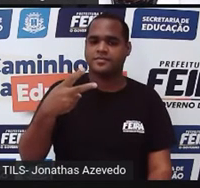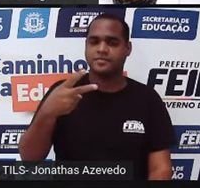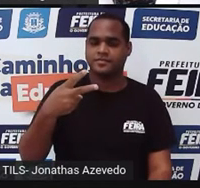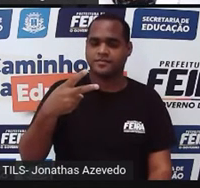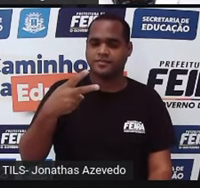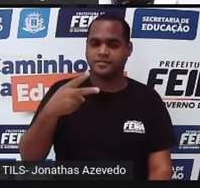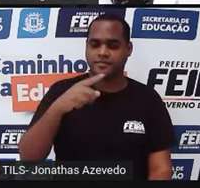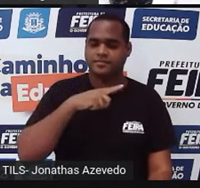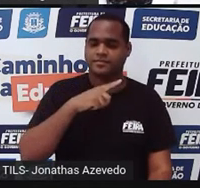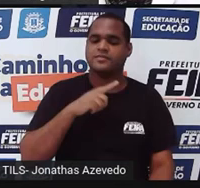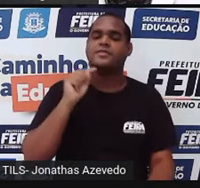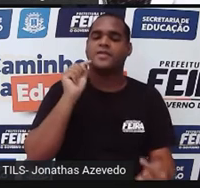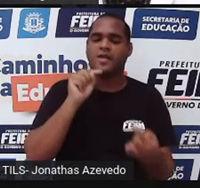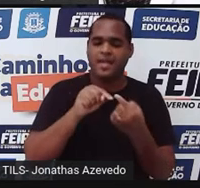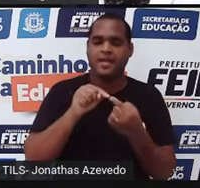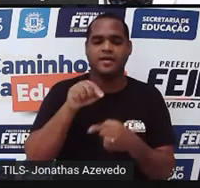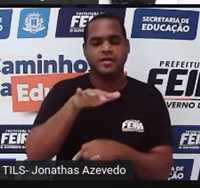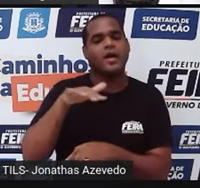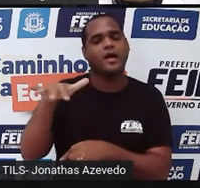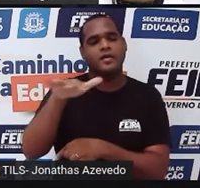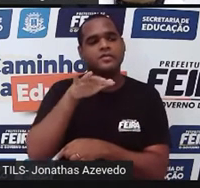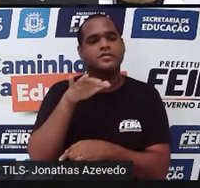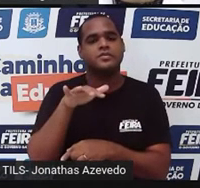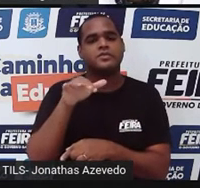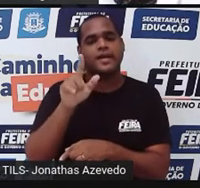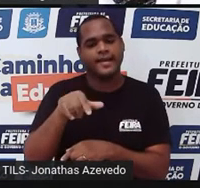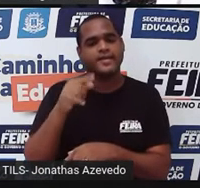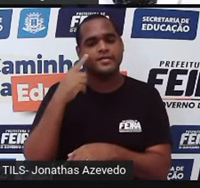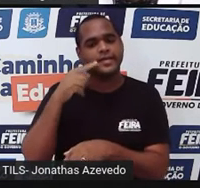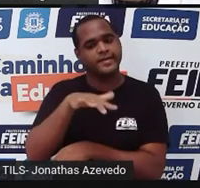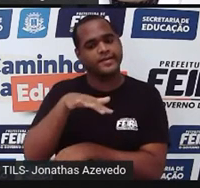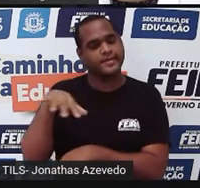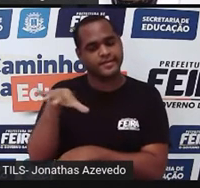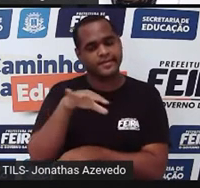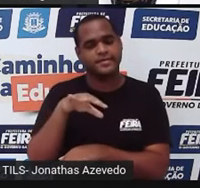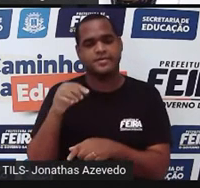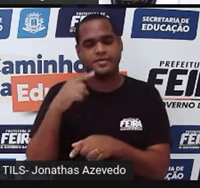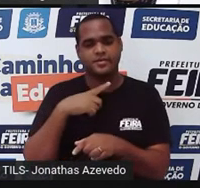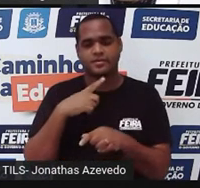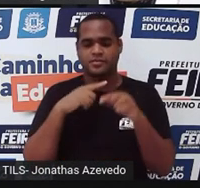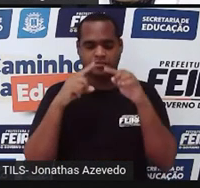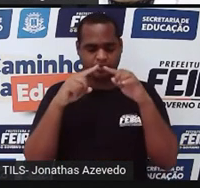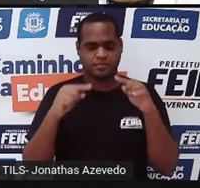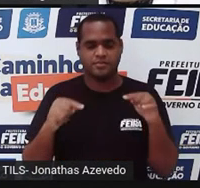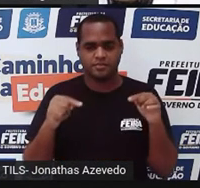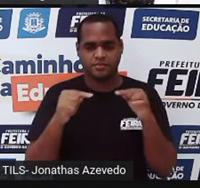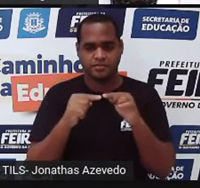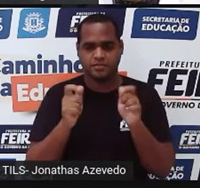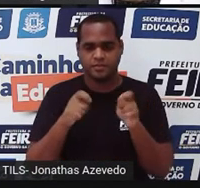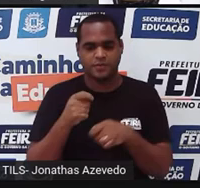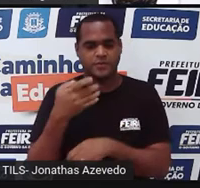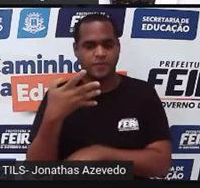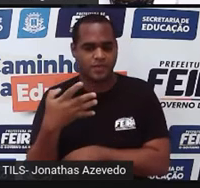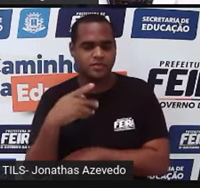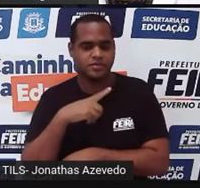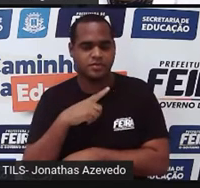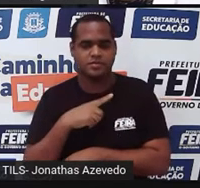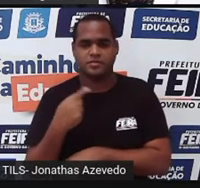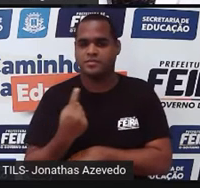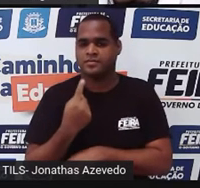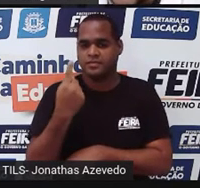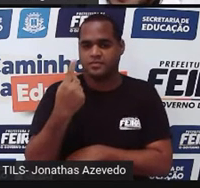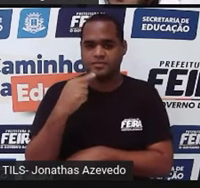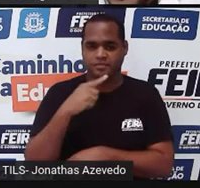Essa vai ser a área, a medida da superfície desse triângulo, que tem comprimento quatro e altura três.